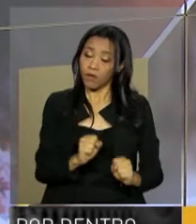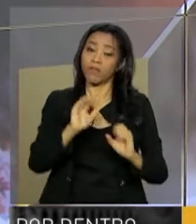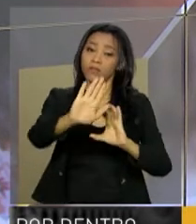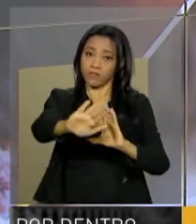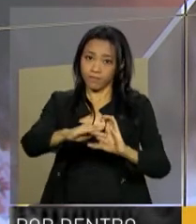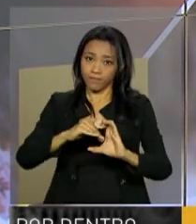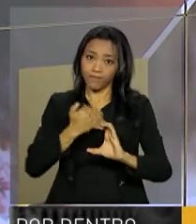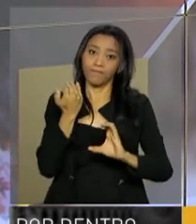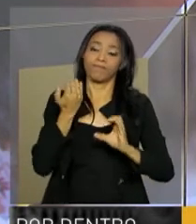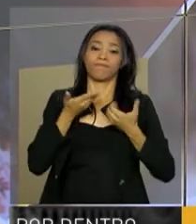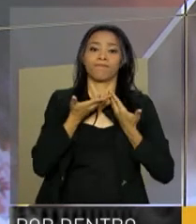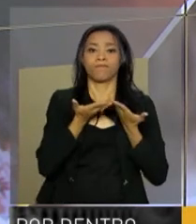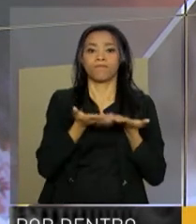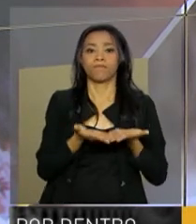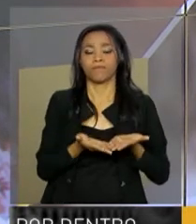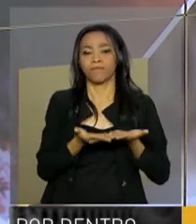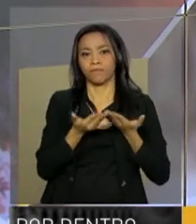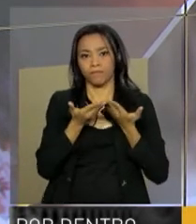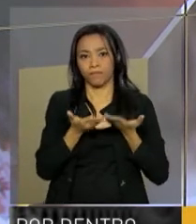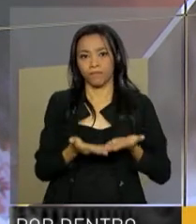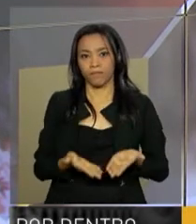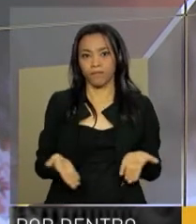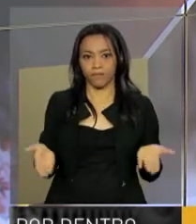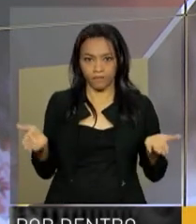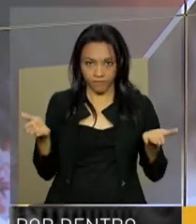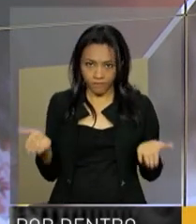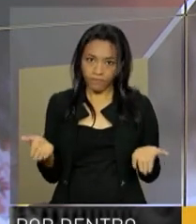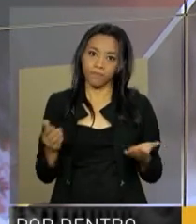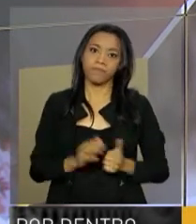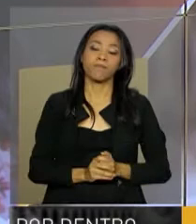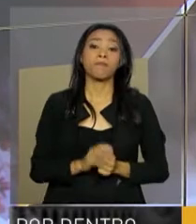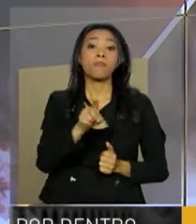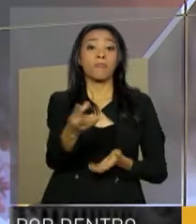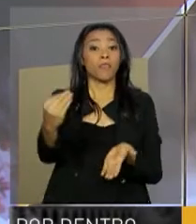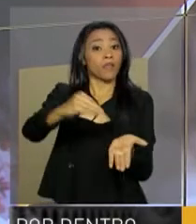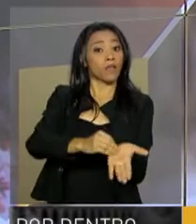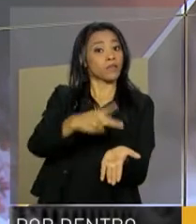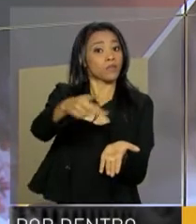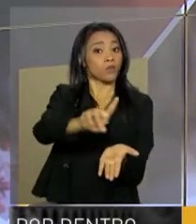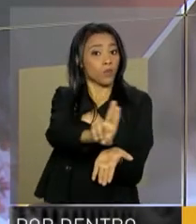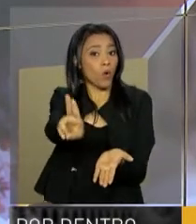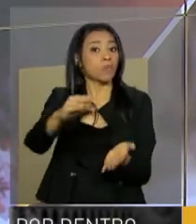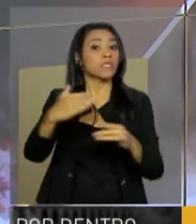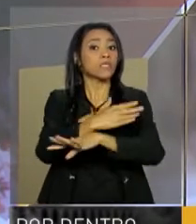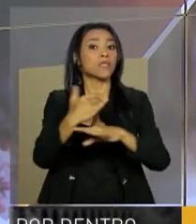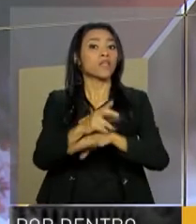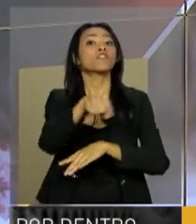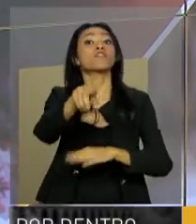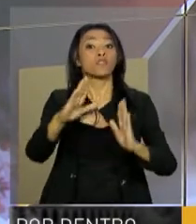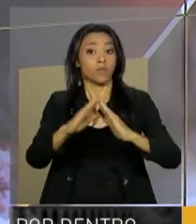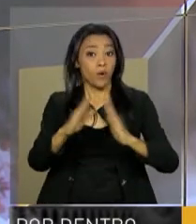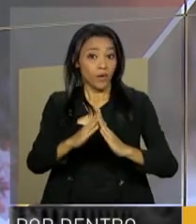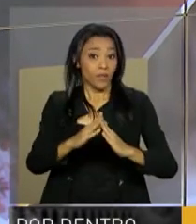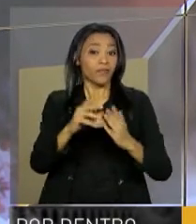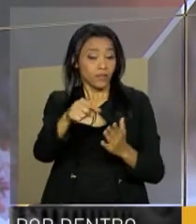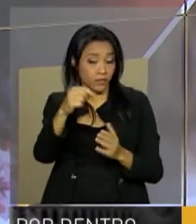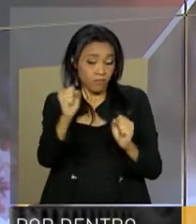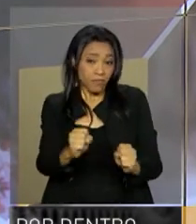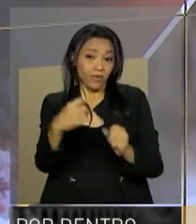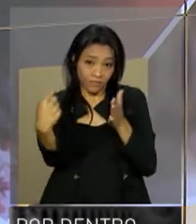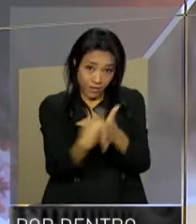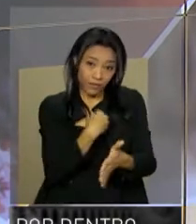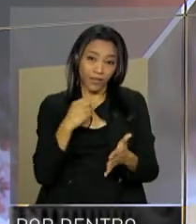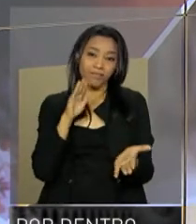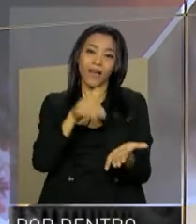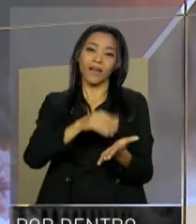por dentro do governo arroba presidencia.gov.br Informe o seu nome e a cidade onde você mora e mande a sua